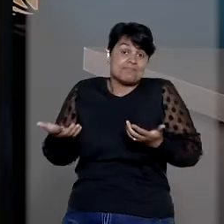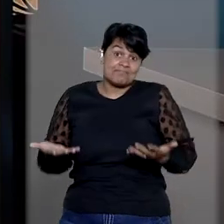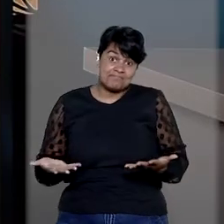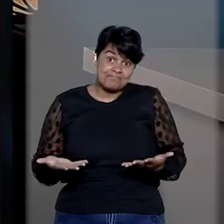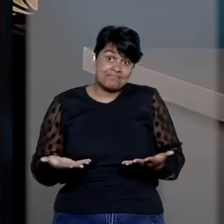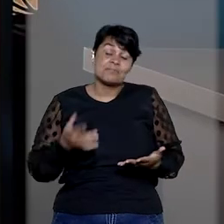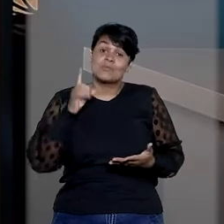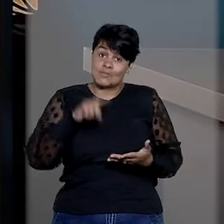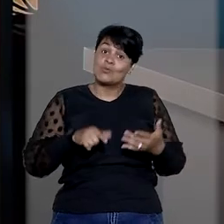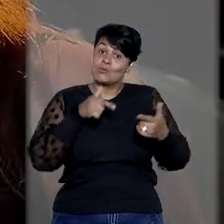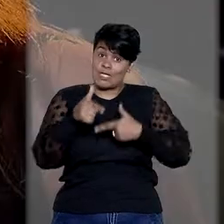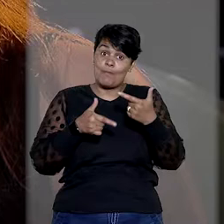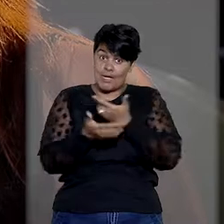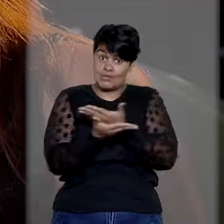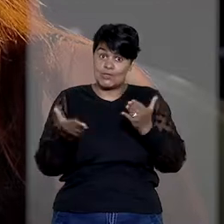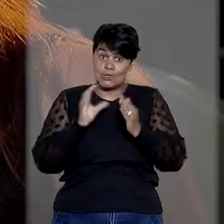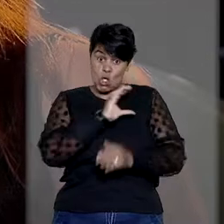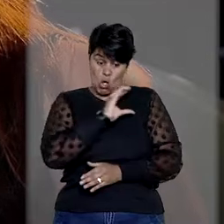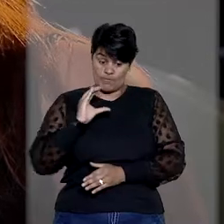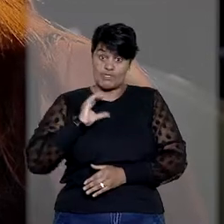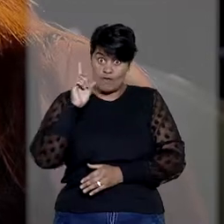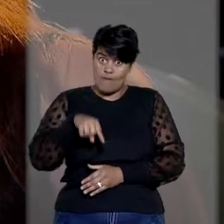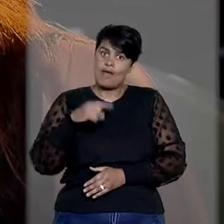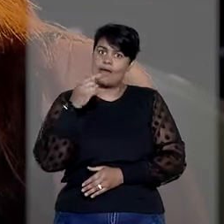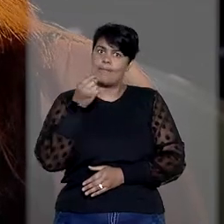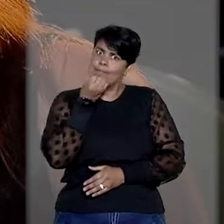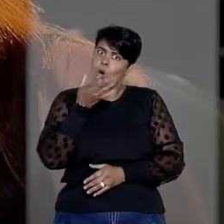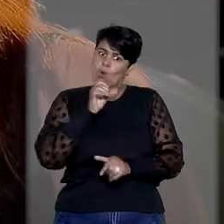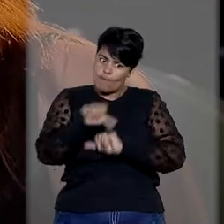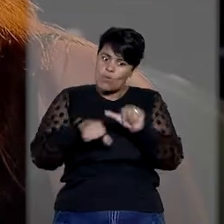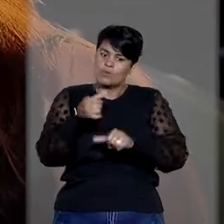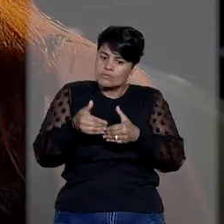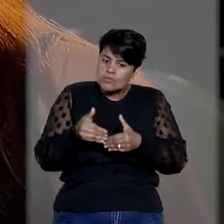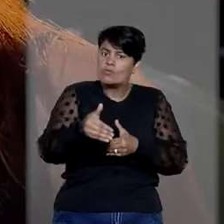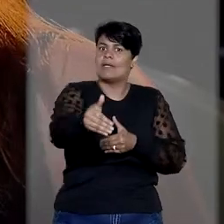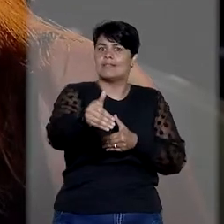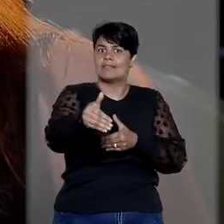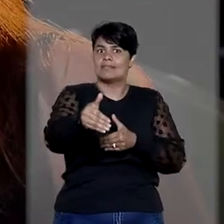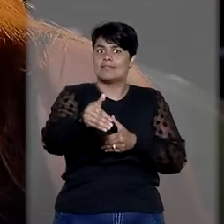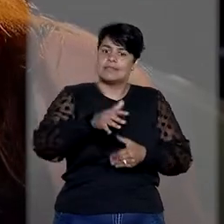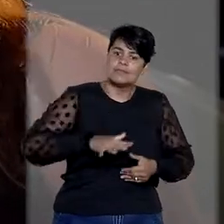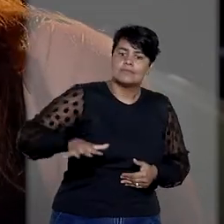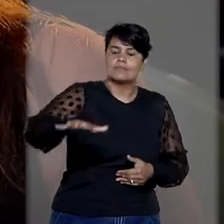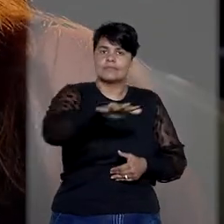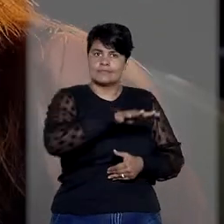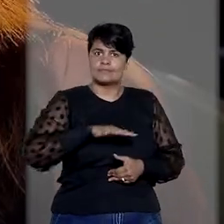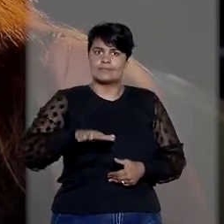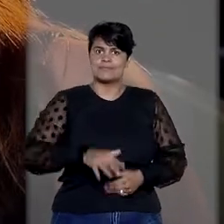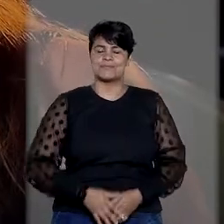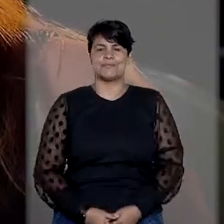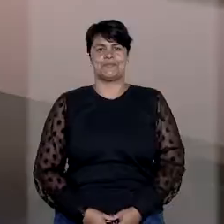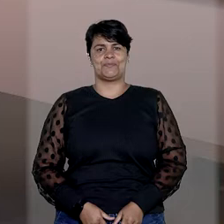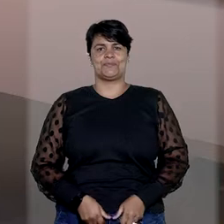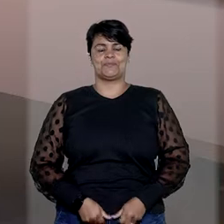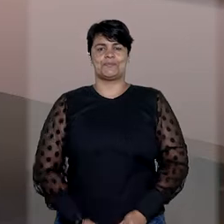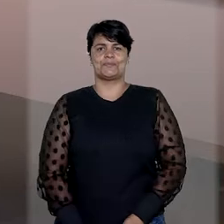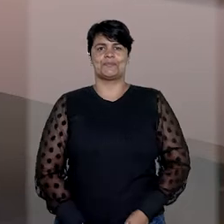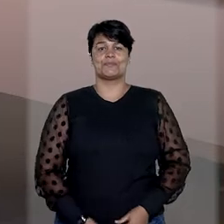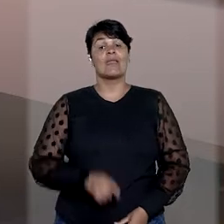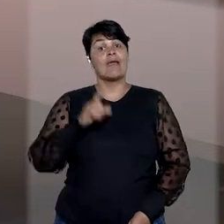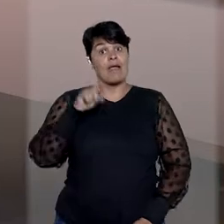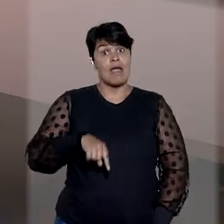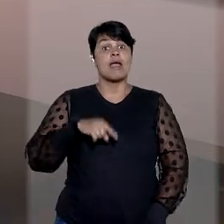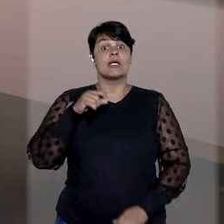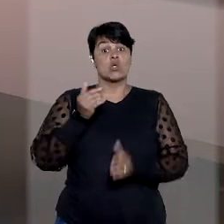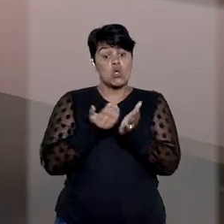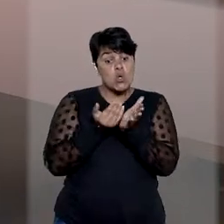Então, o trabalho da comissão é um ponto de mudança, tanto para a unidade como para a gente. E foi só o